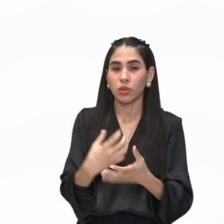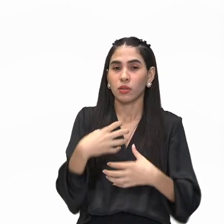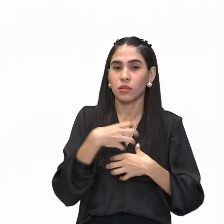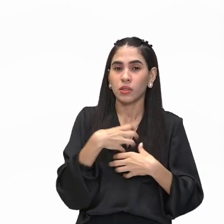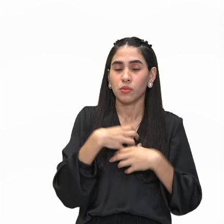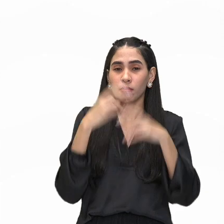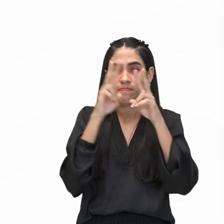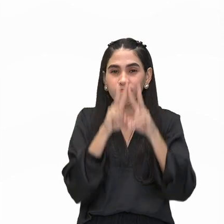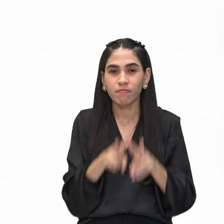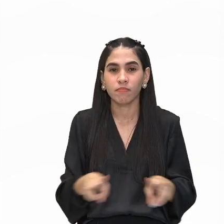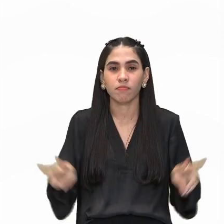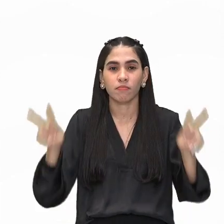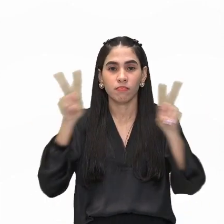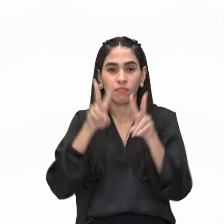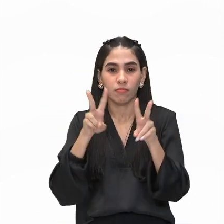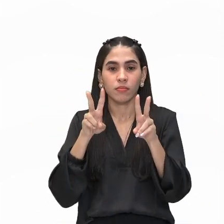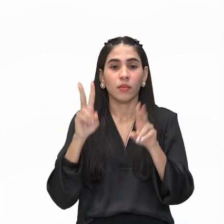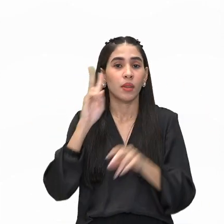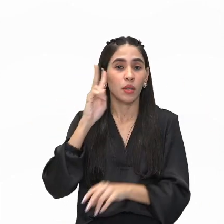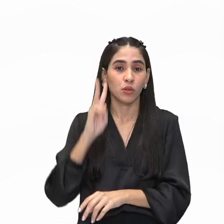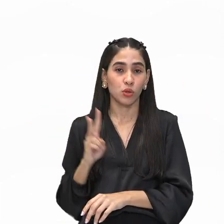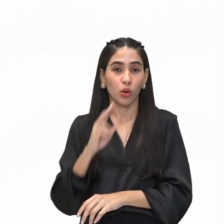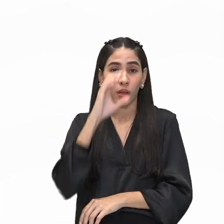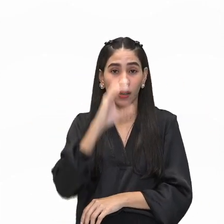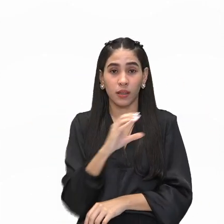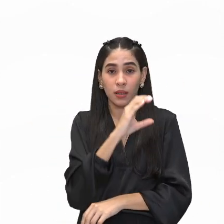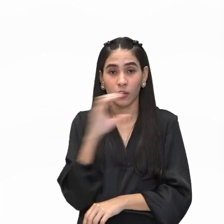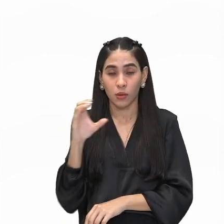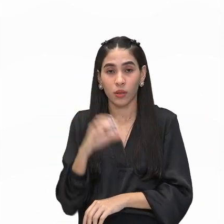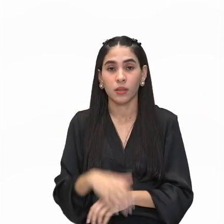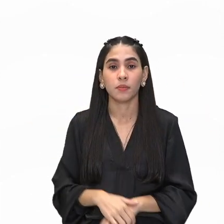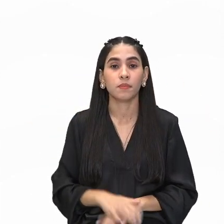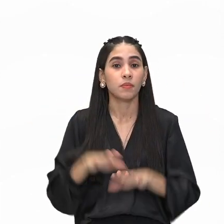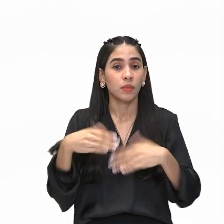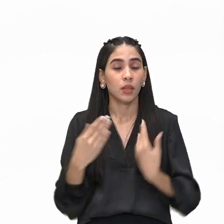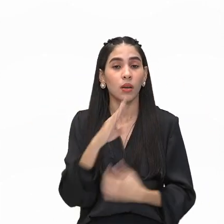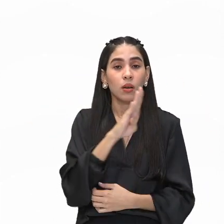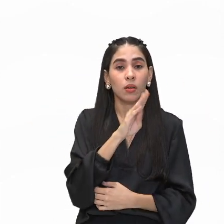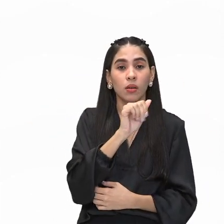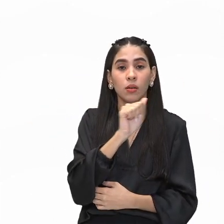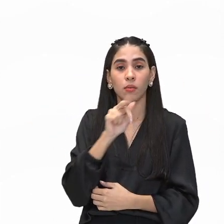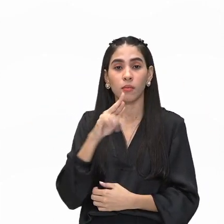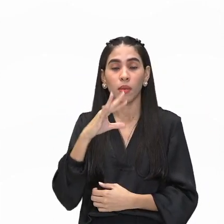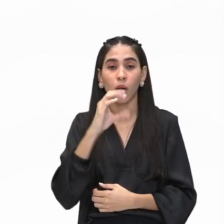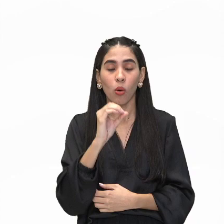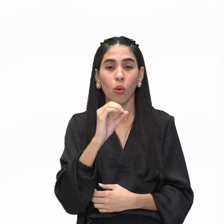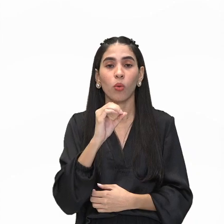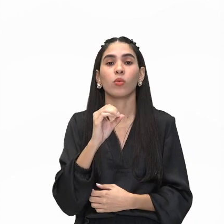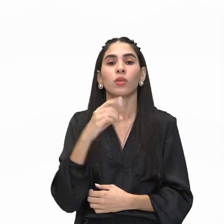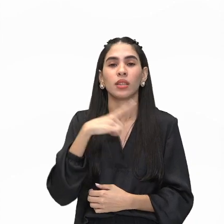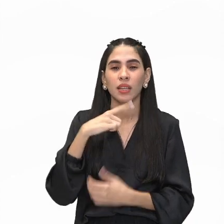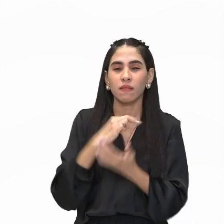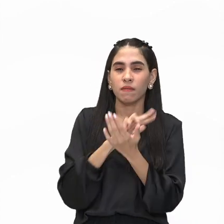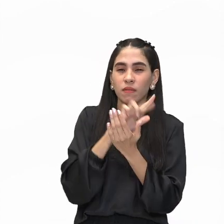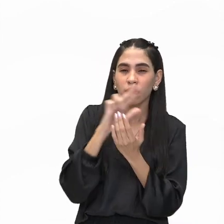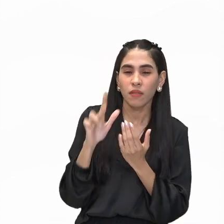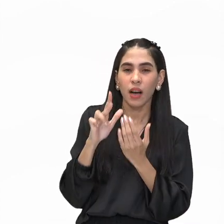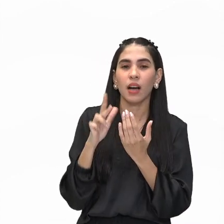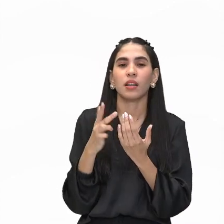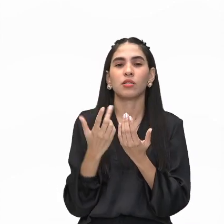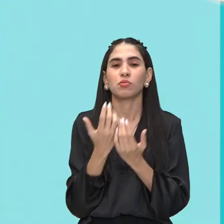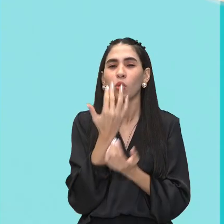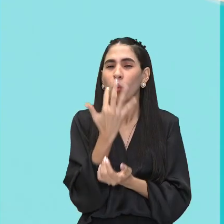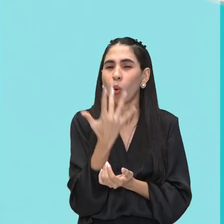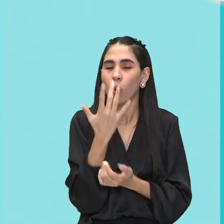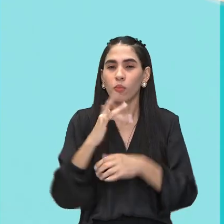visual das histórias católicas. Então, o barroco é bem carregado com esse amarelo,